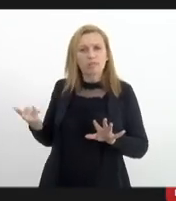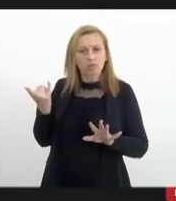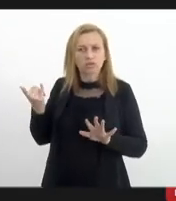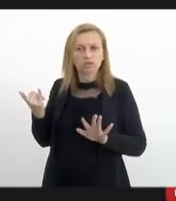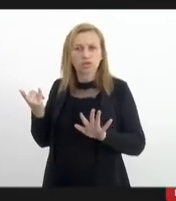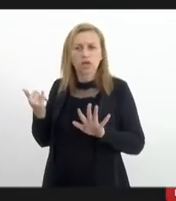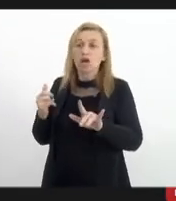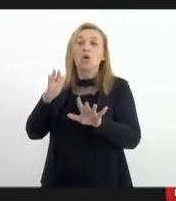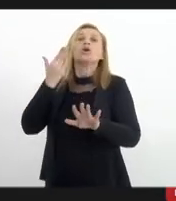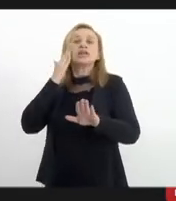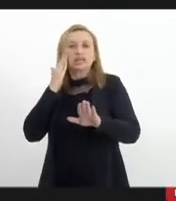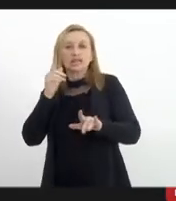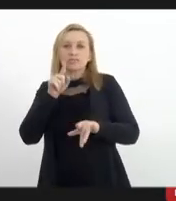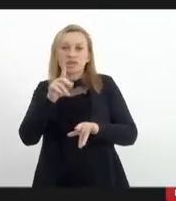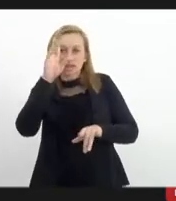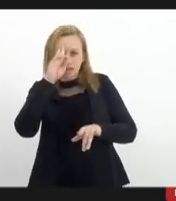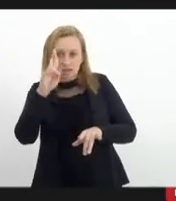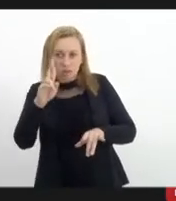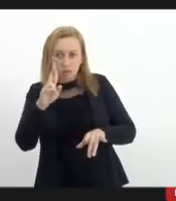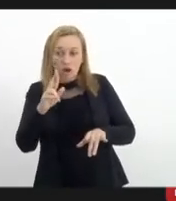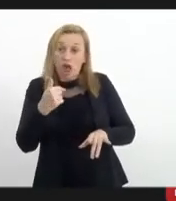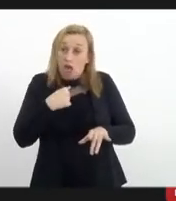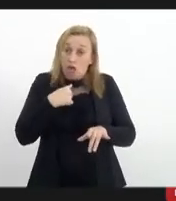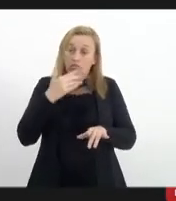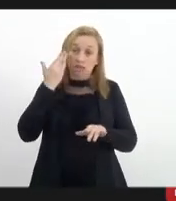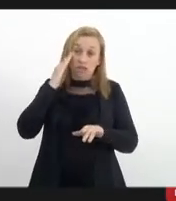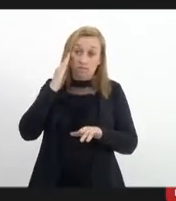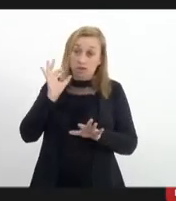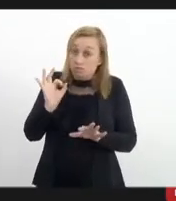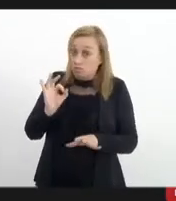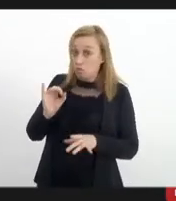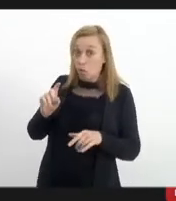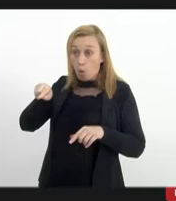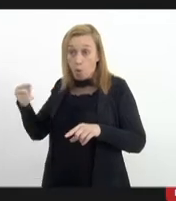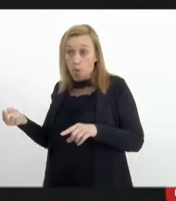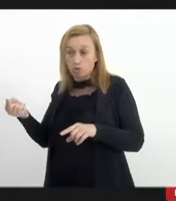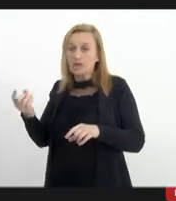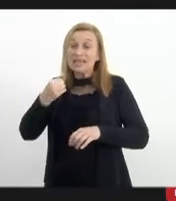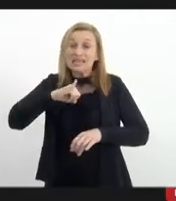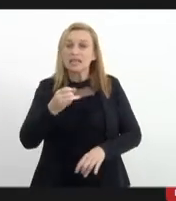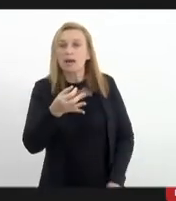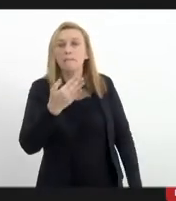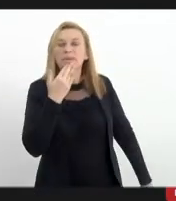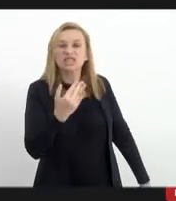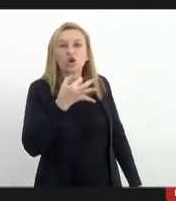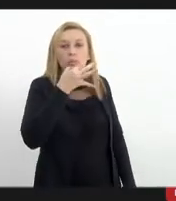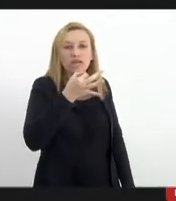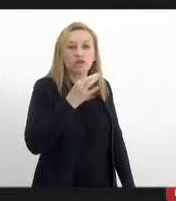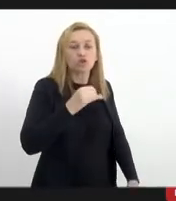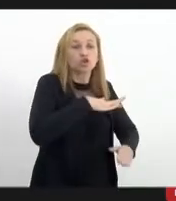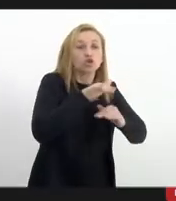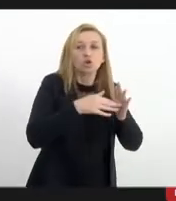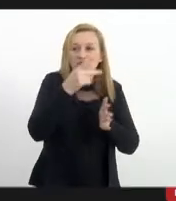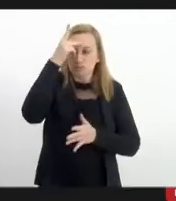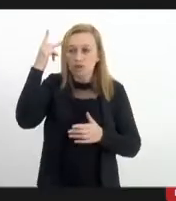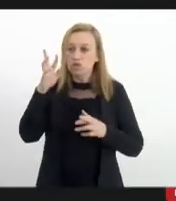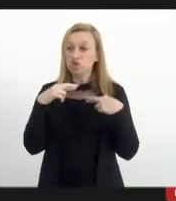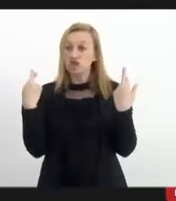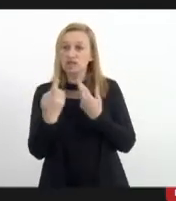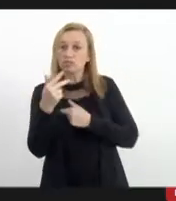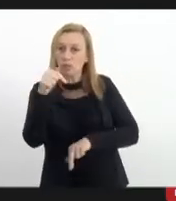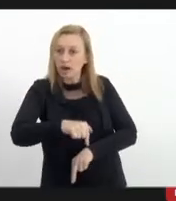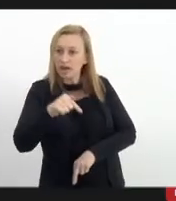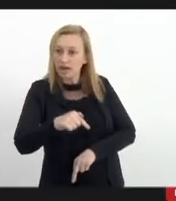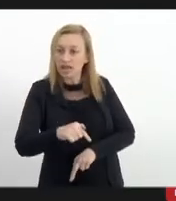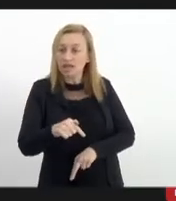senhora deve ter um entendimento, eu provavelmente tenho um entendimento distinto. E se a gente pedir a opinião de todas as pessoas que estão participando dessa reunião,